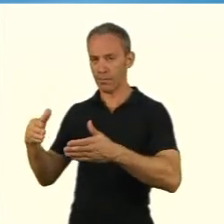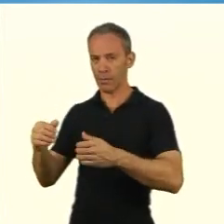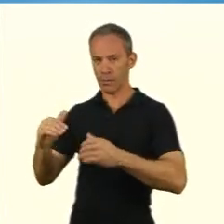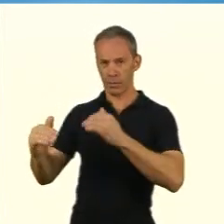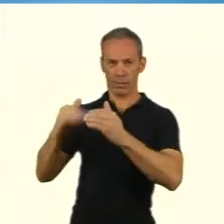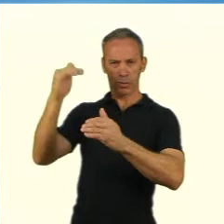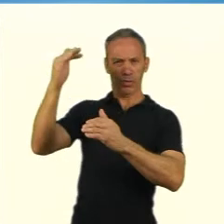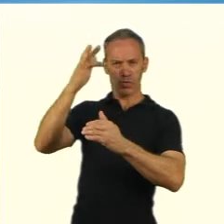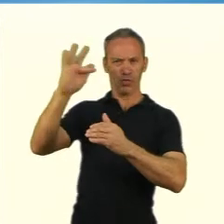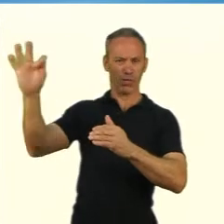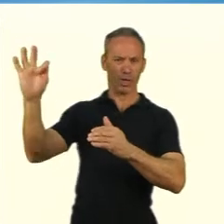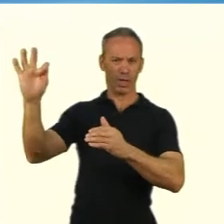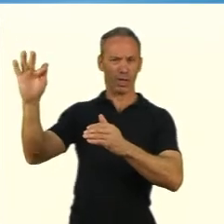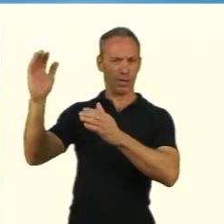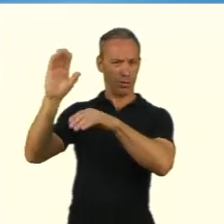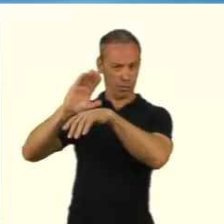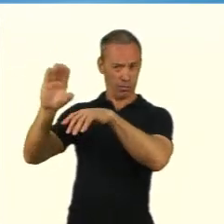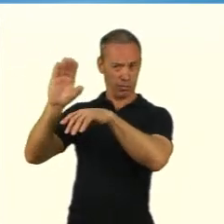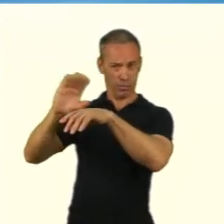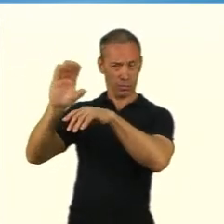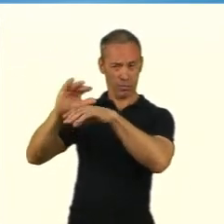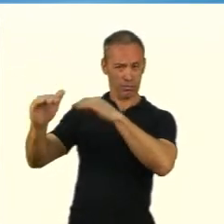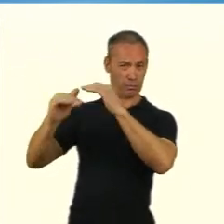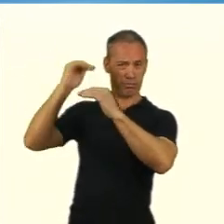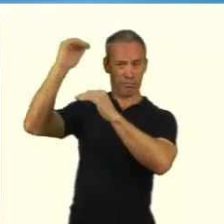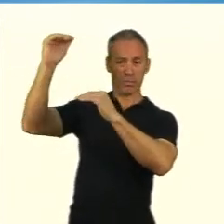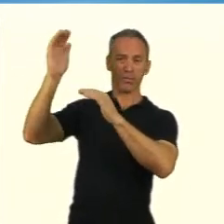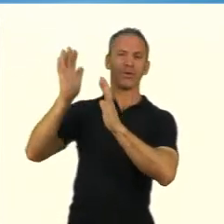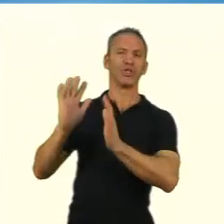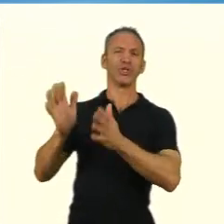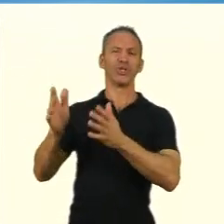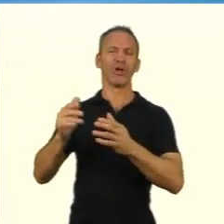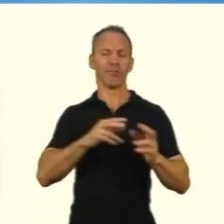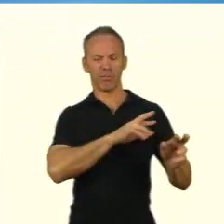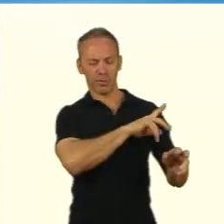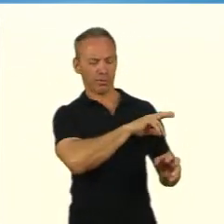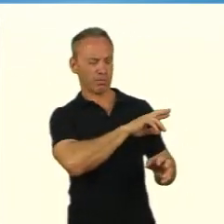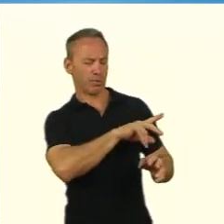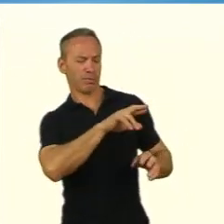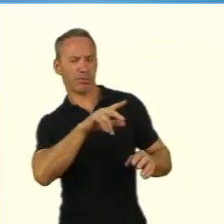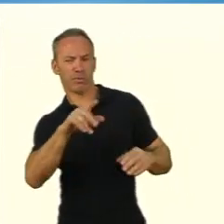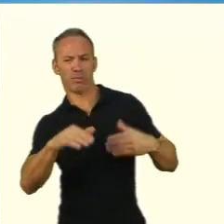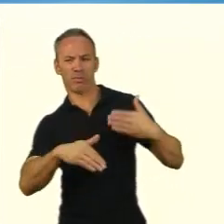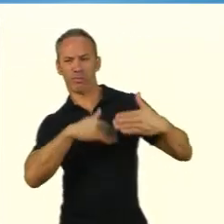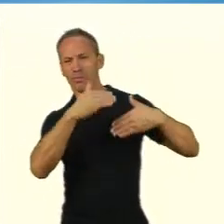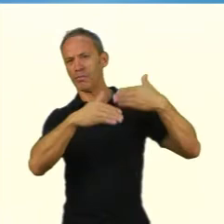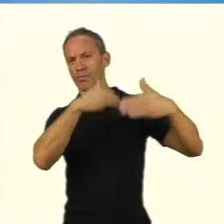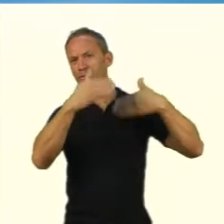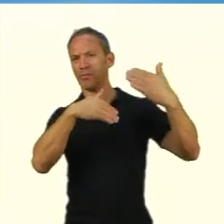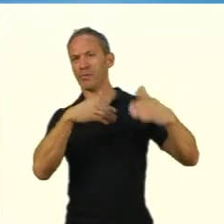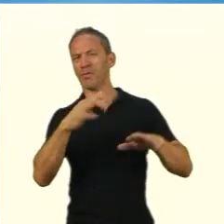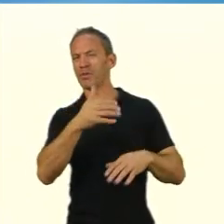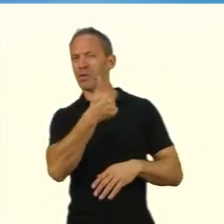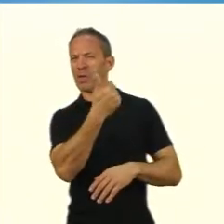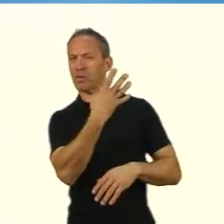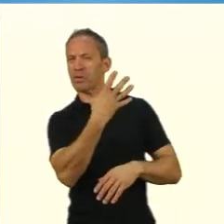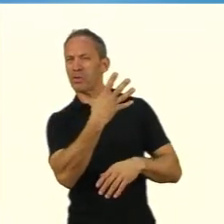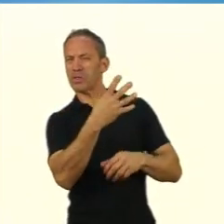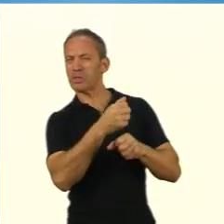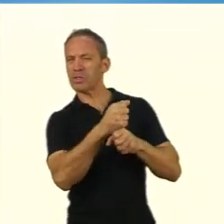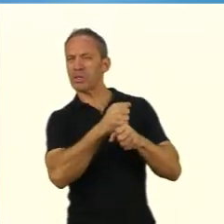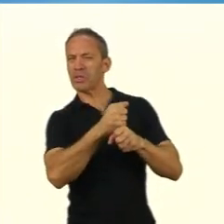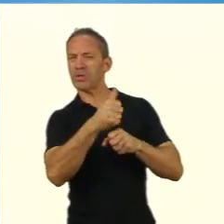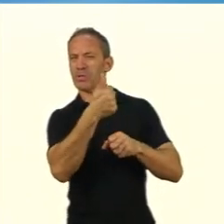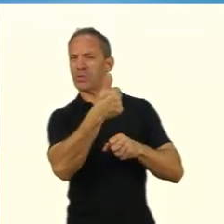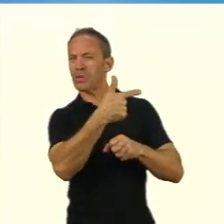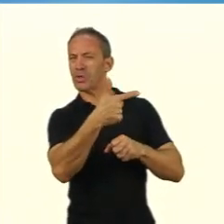começa a hipotetizar, mas você ainda não tem um problema. Você tem uma questão que te instiga. Tem instigações, perturbações, né? Incômodos.